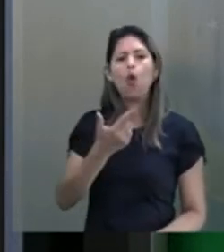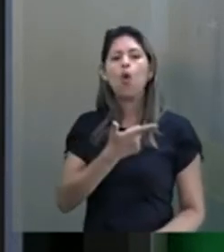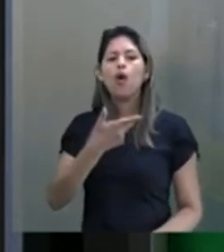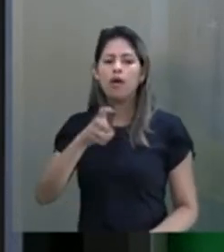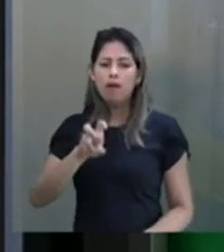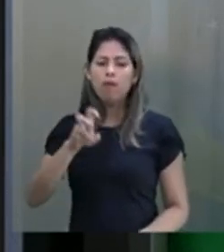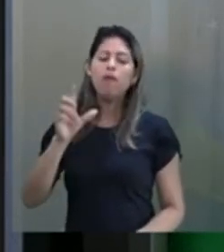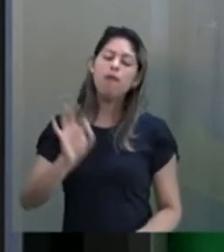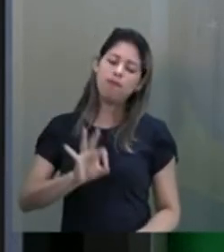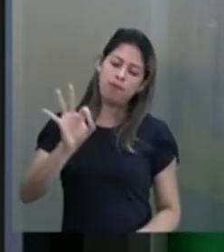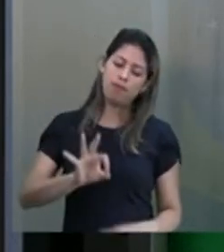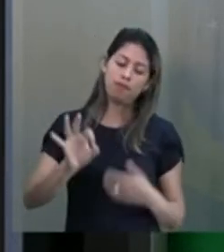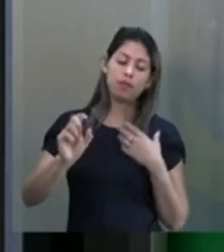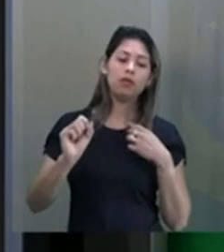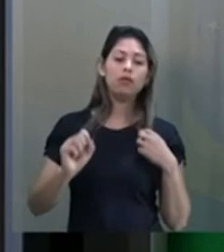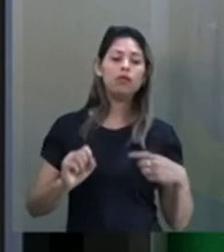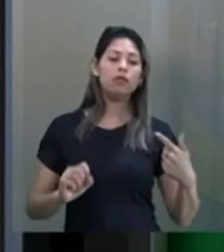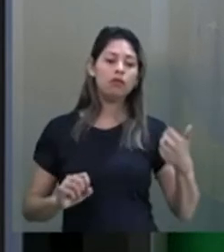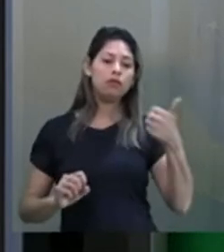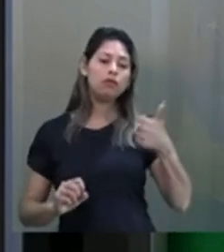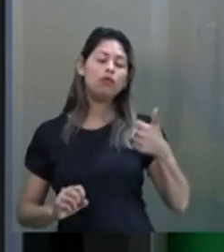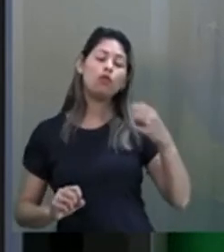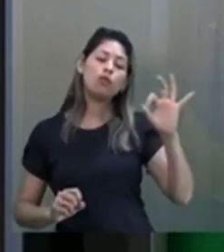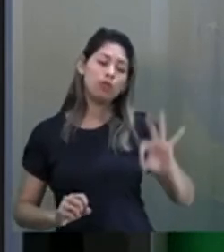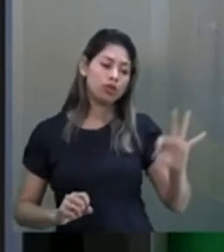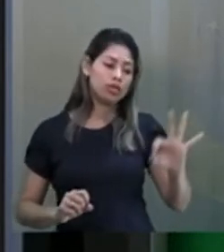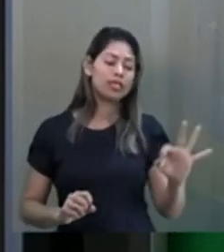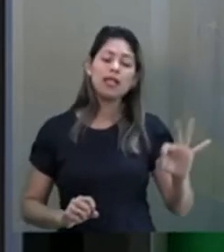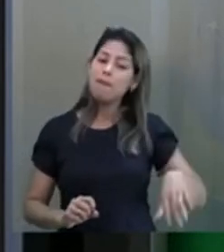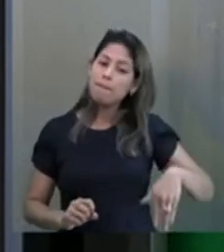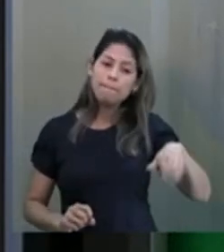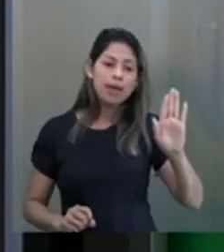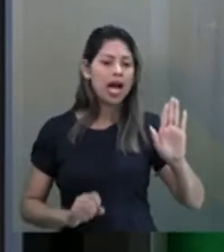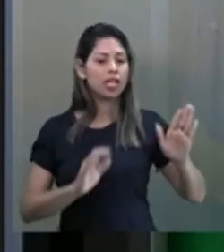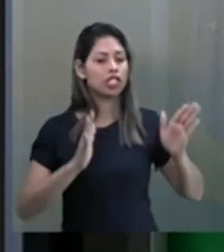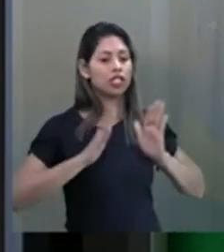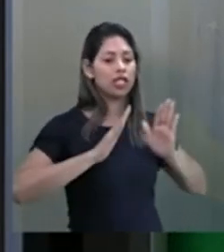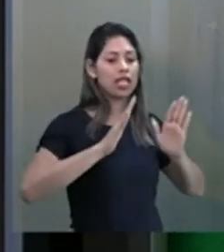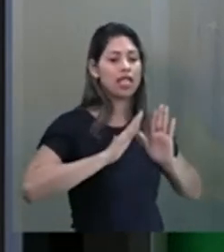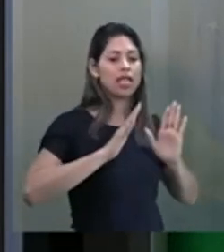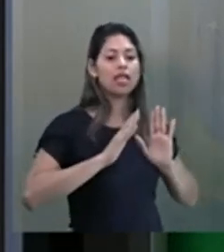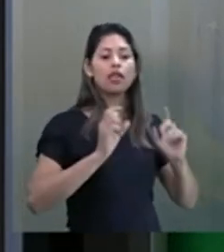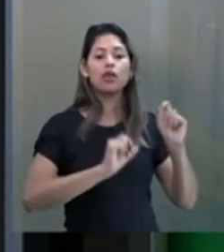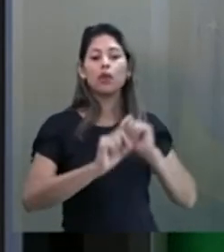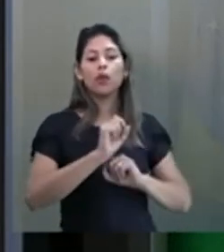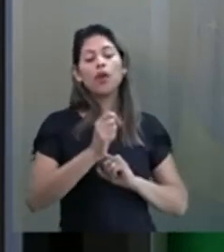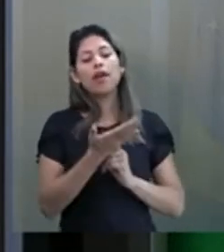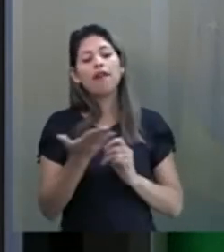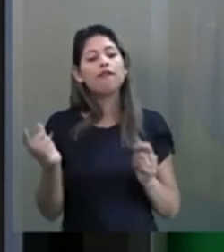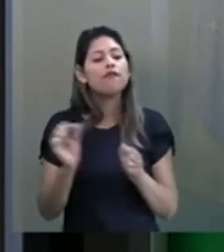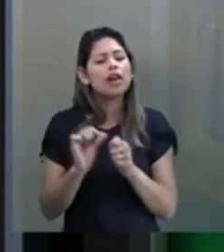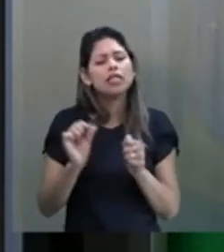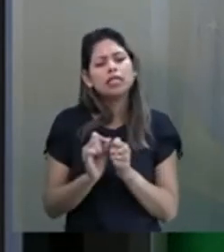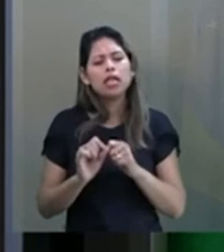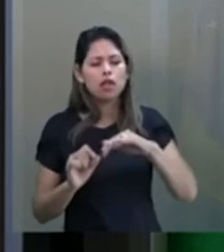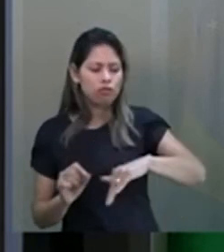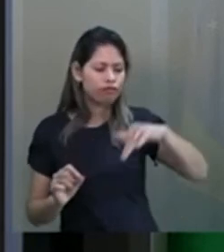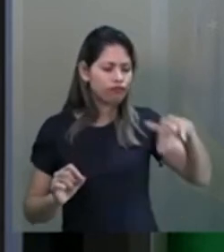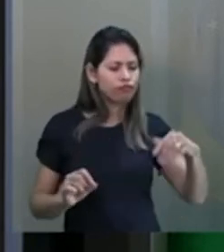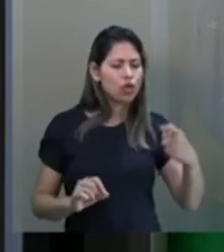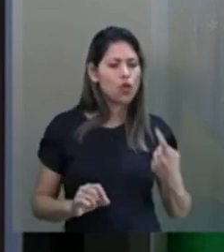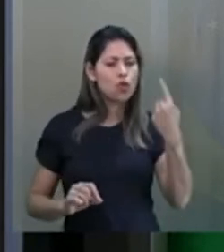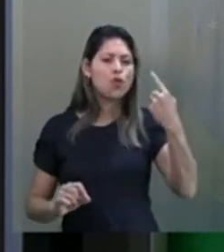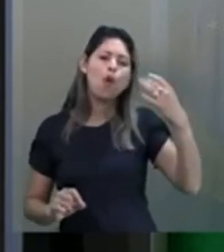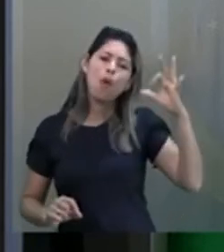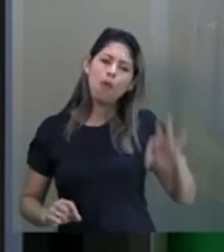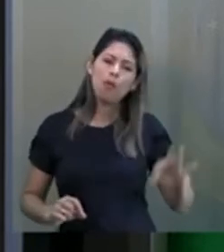parte do 1% mais rico da população, muito provavelmente, boa parte de quem está aqui nesse plenário hoje faz parte desse 1% da população, que basta ganhar